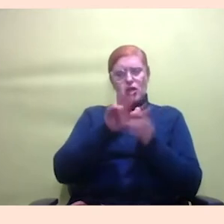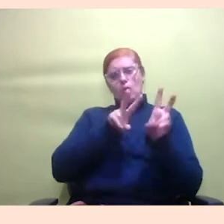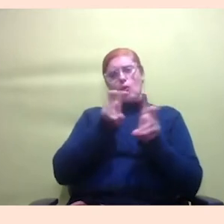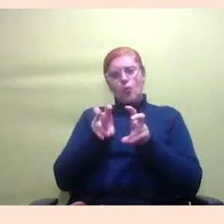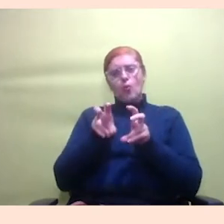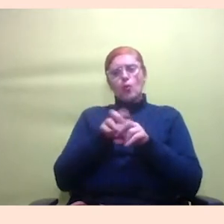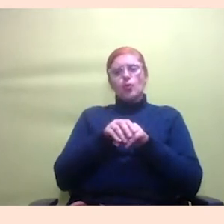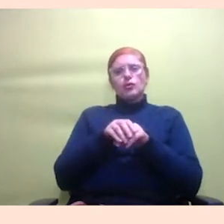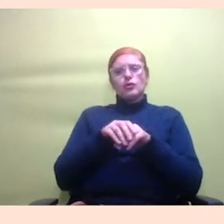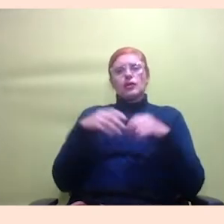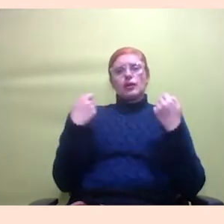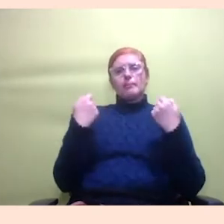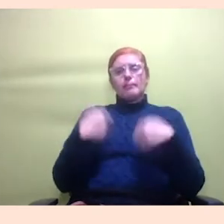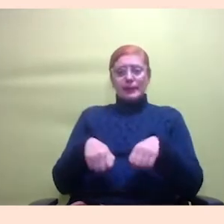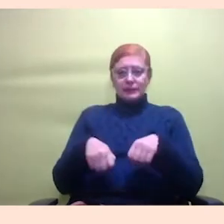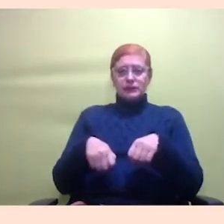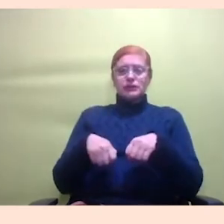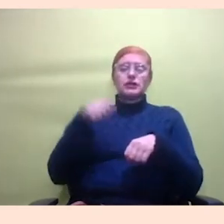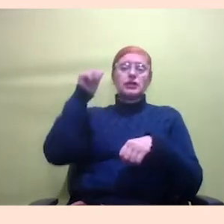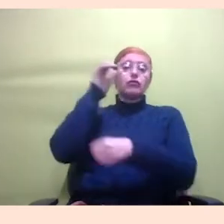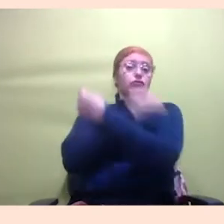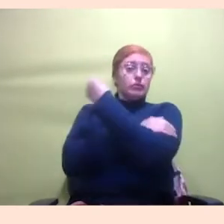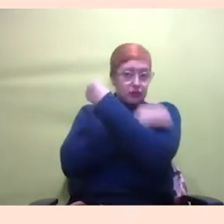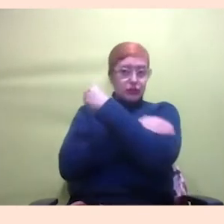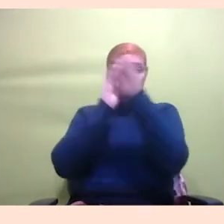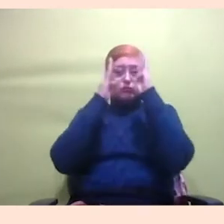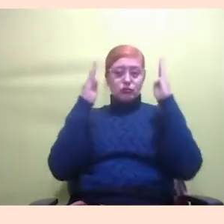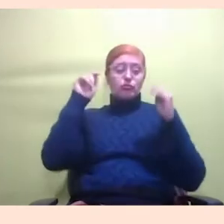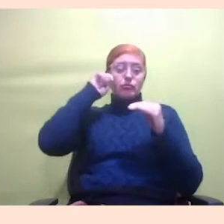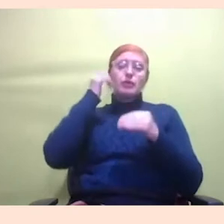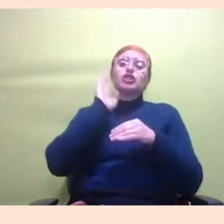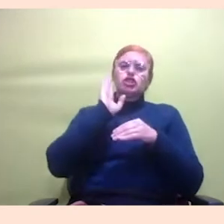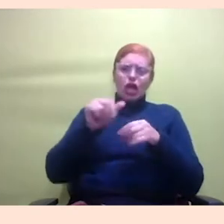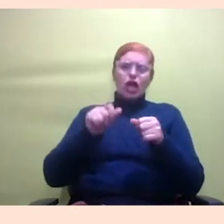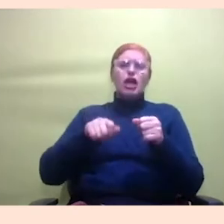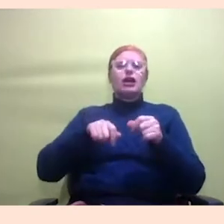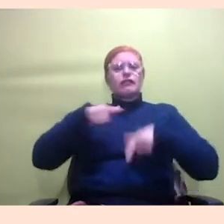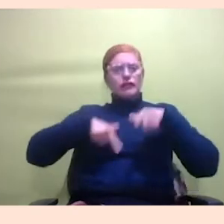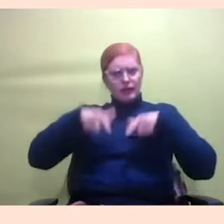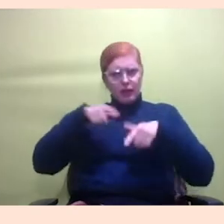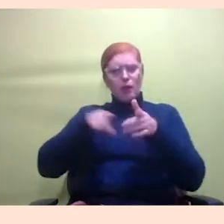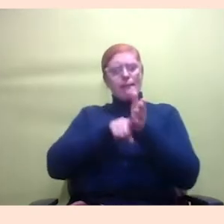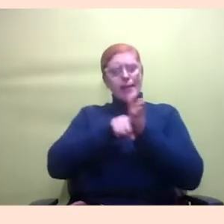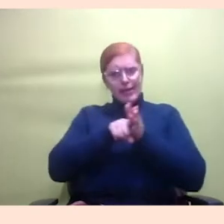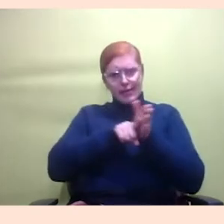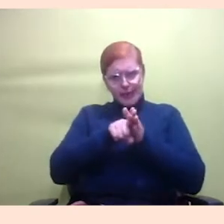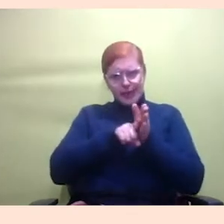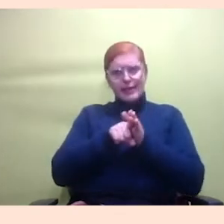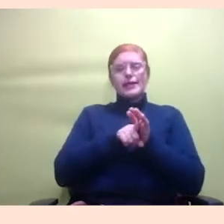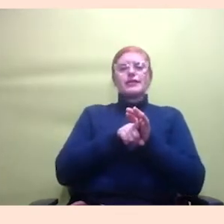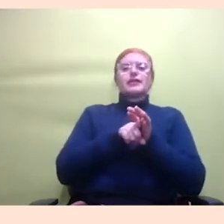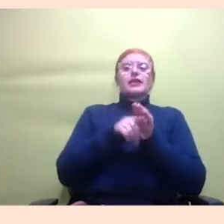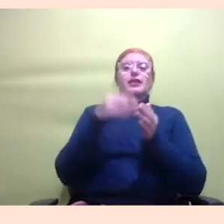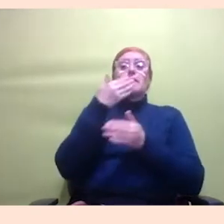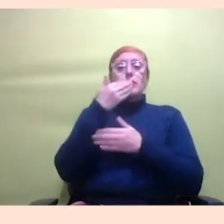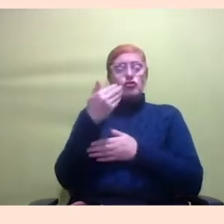capacitismo e feminismo algumas coisas no bibliopreta porque a gente já trabalhou com uma pesquisa sobre isso que encomendaram e